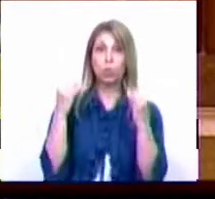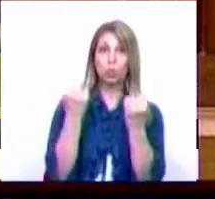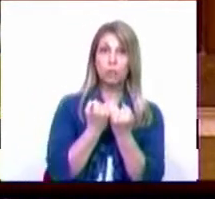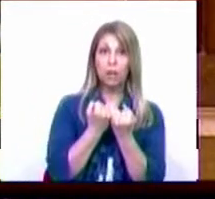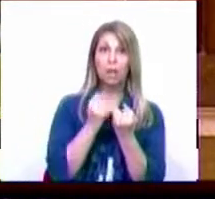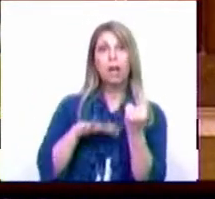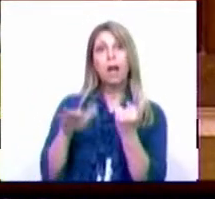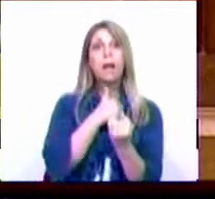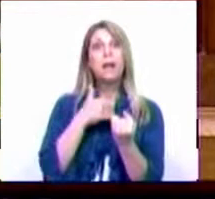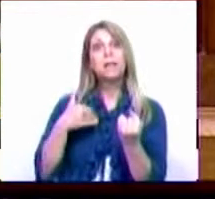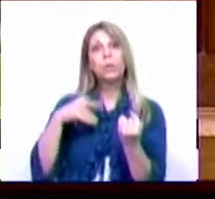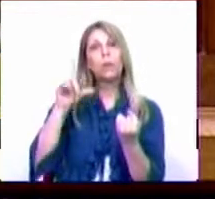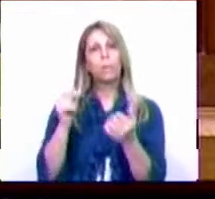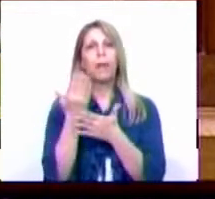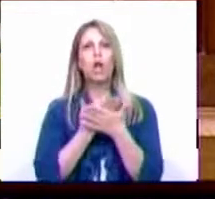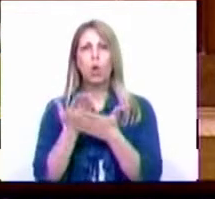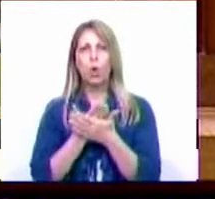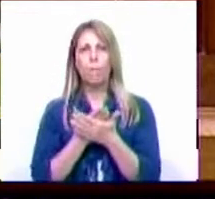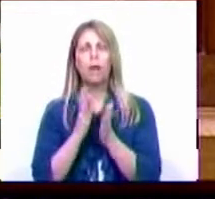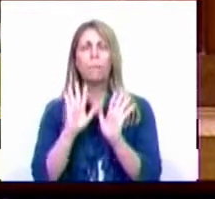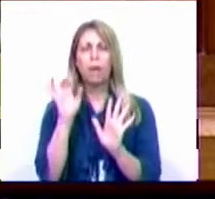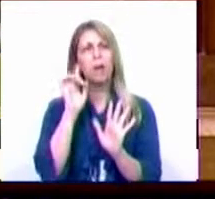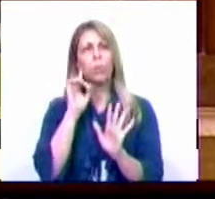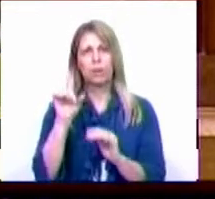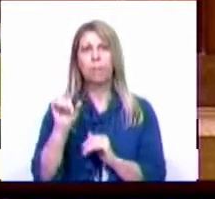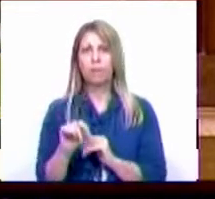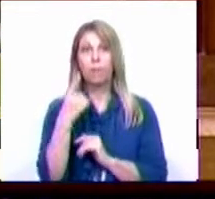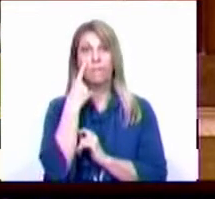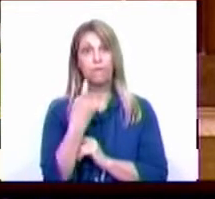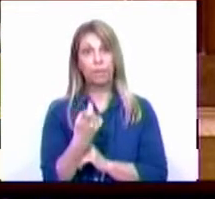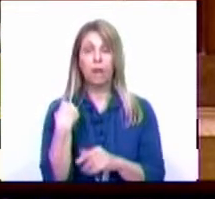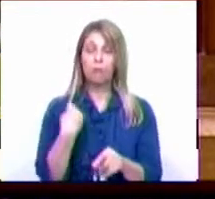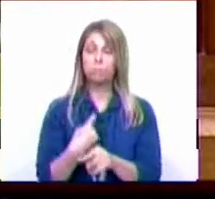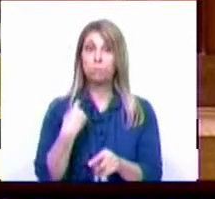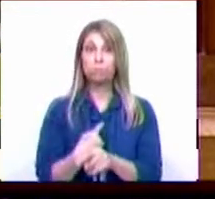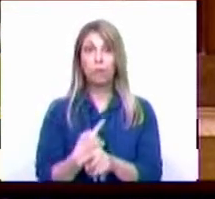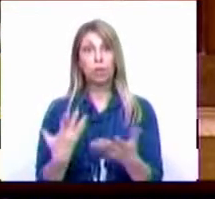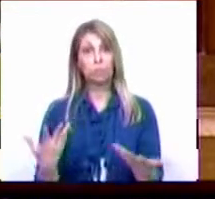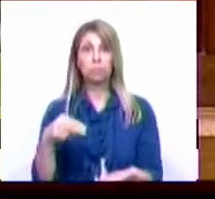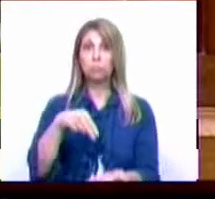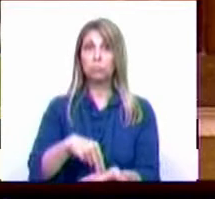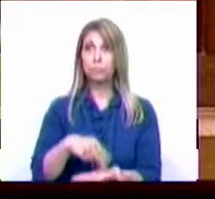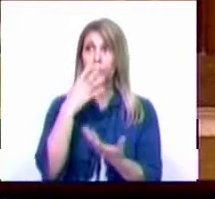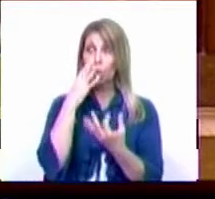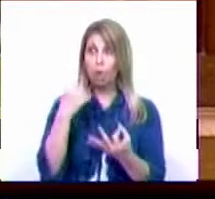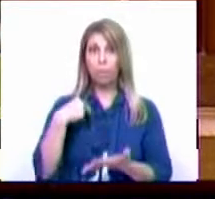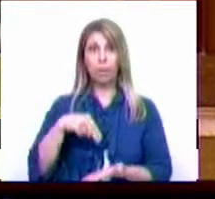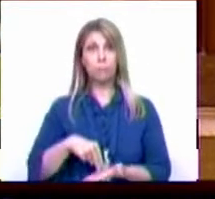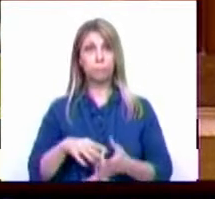dimensão de saúde e também económica. Mas não é de sumer-nos a importância registar que apesar de nos apresentarmos com enorme humildade neste debate,